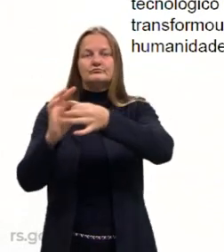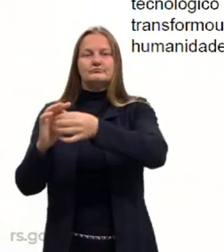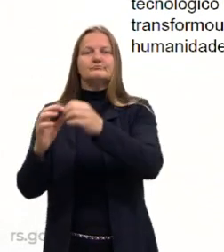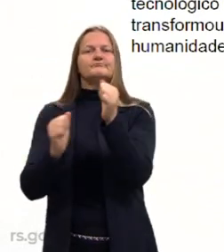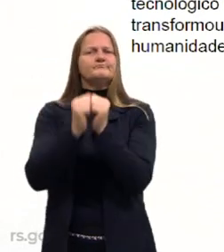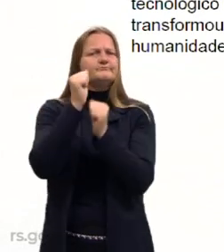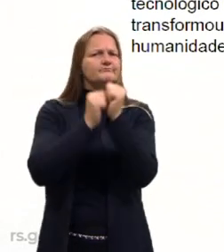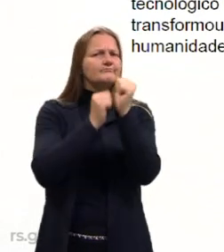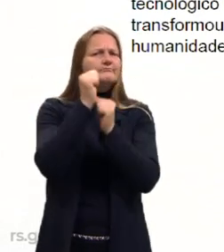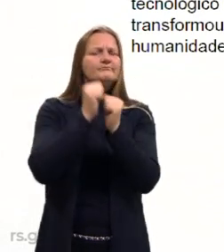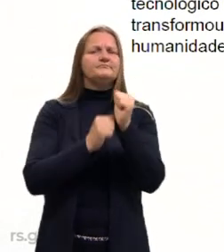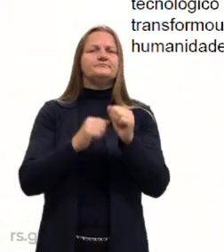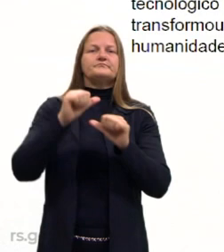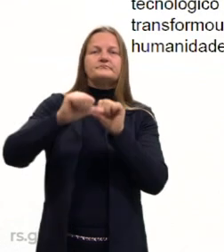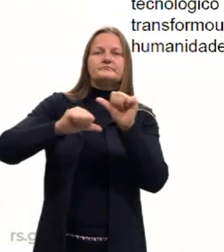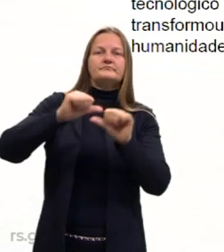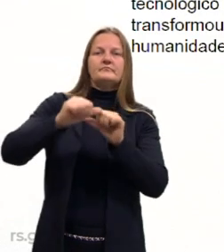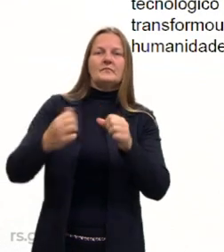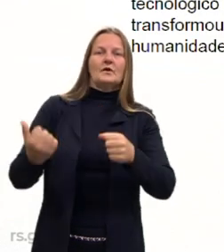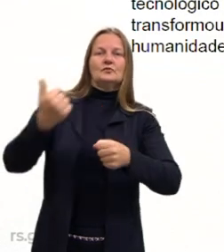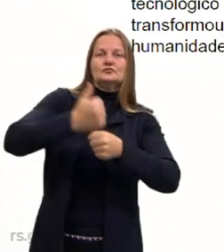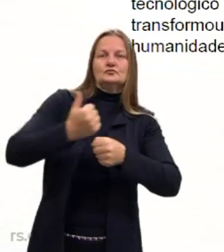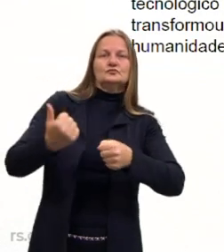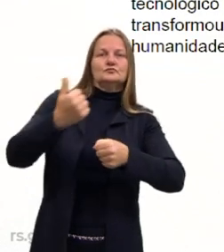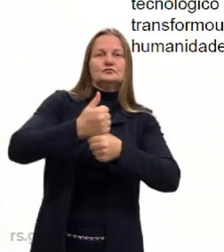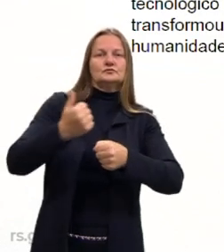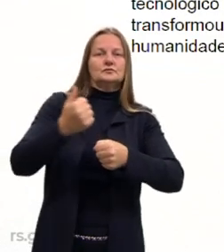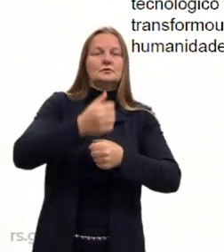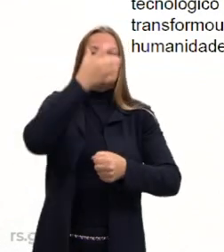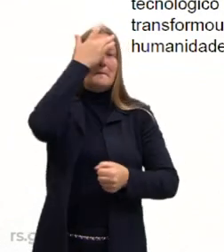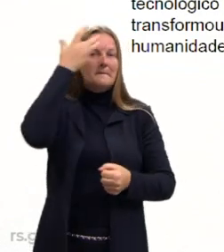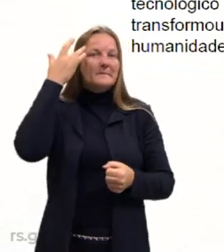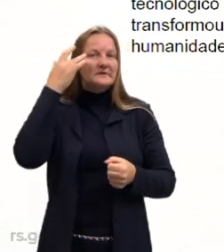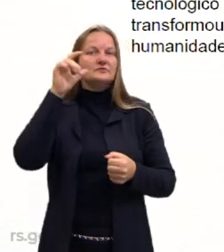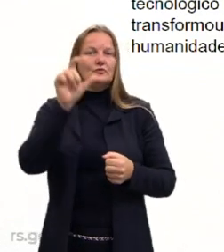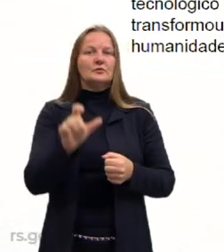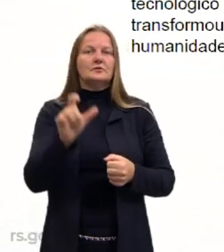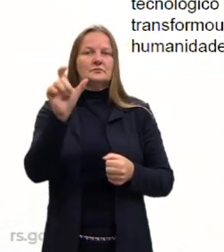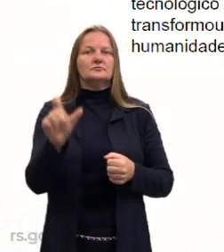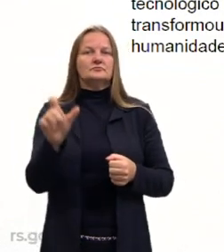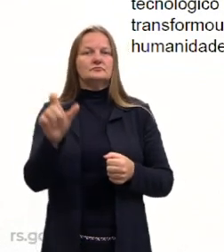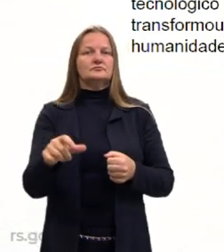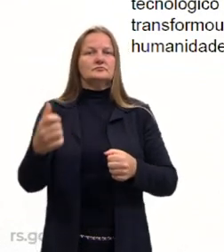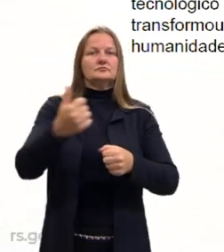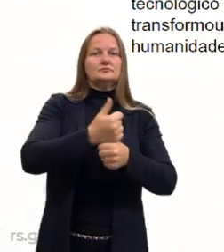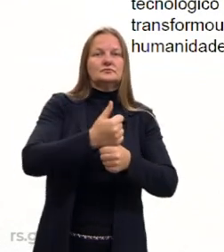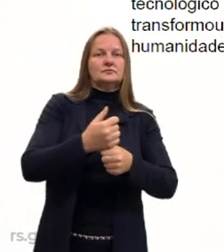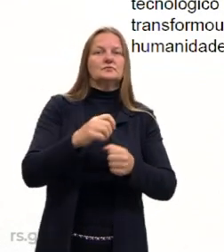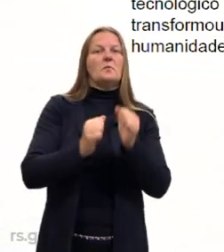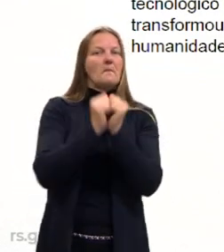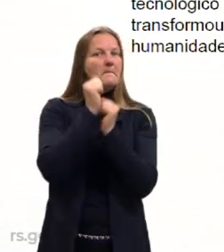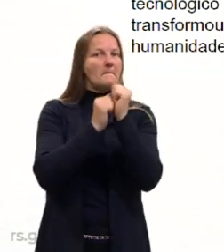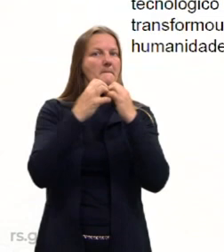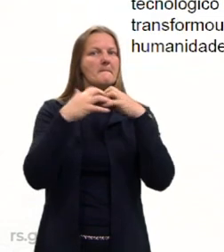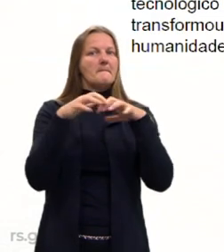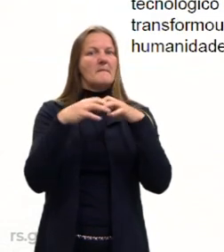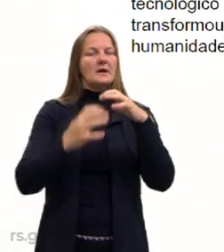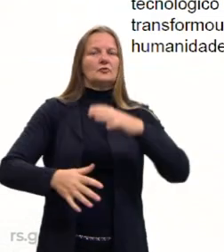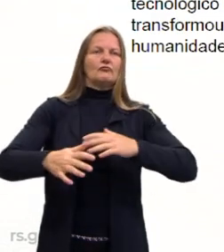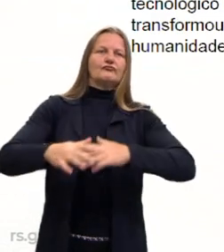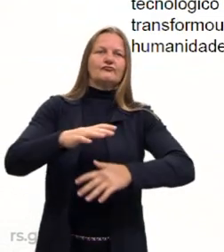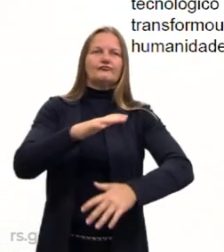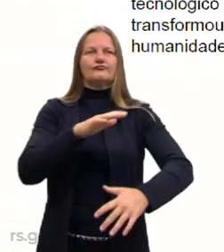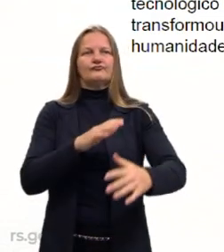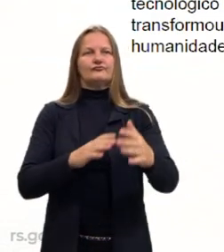máquinas acabam, então, chegando, trocando, né? A mão de obra dessas pessoas. A gente deixa de ser